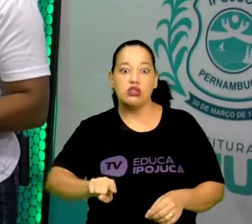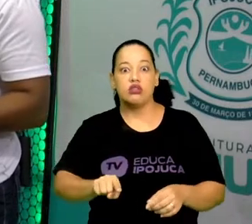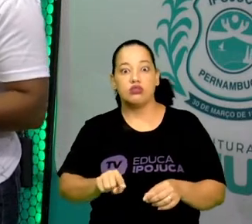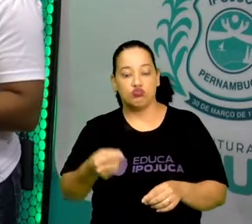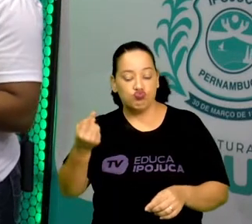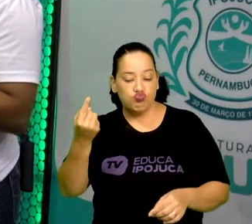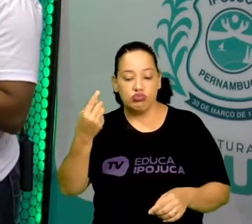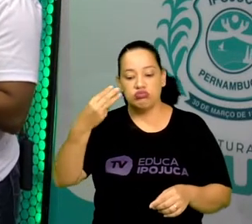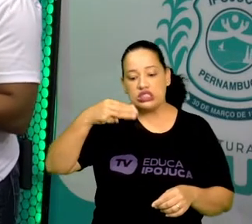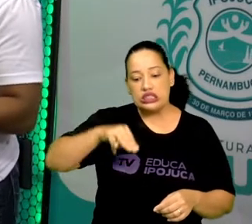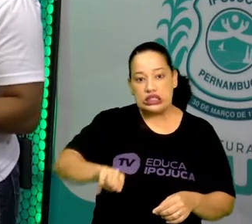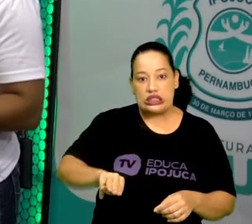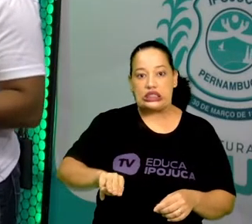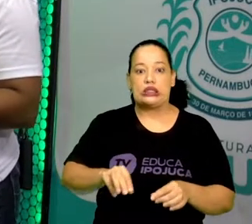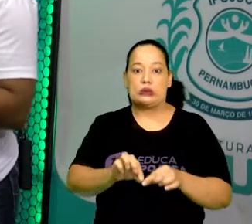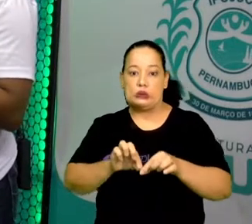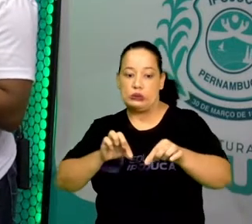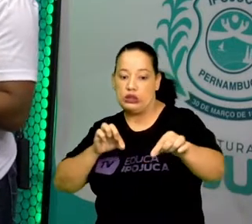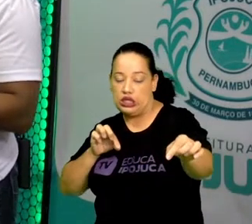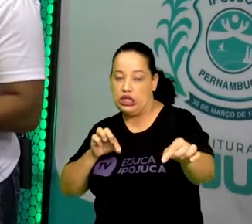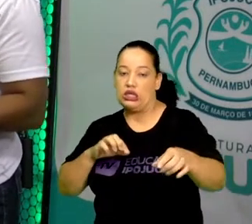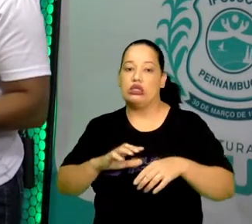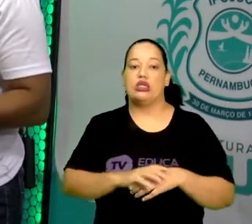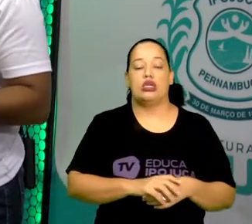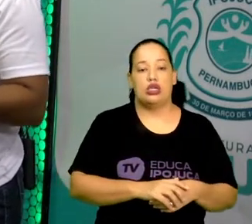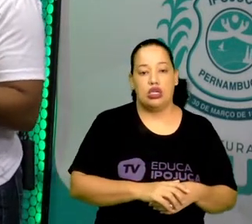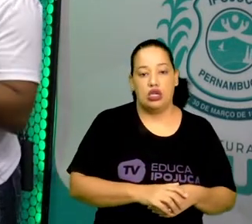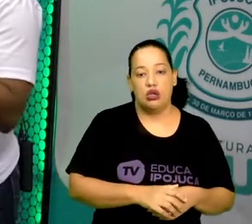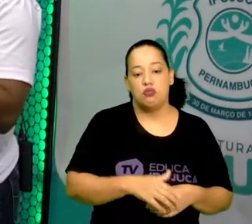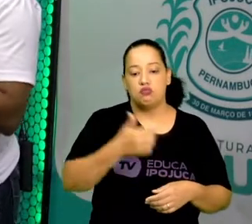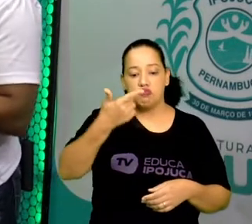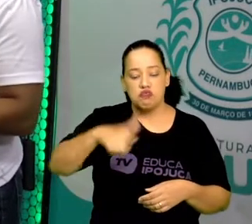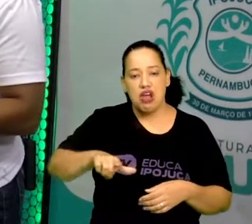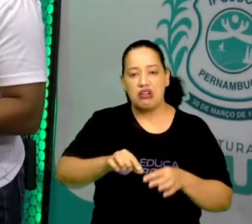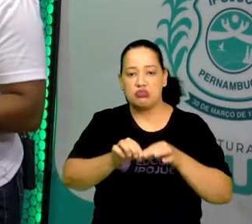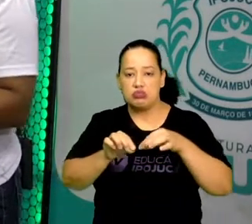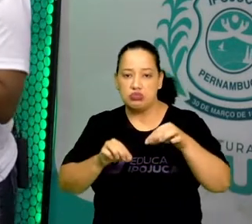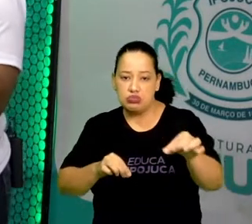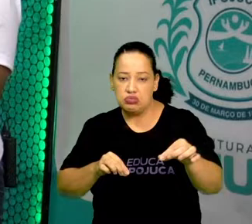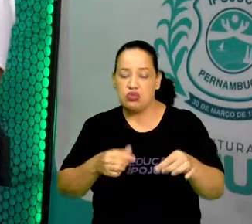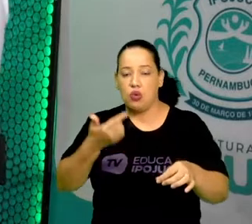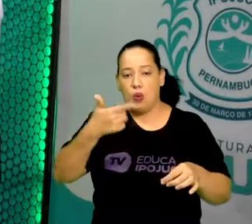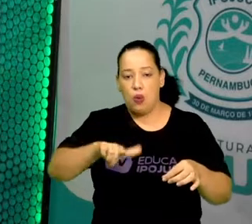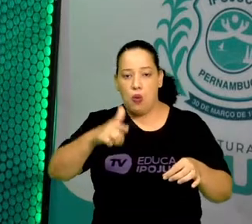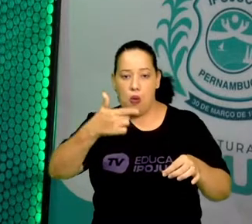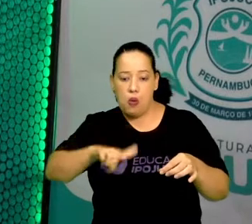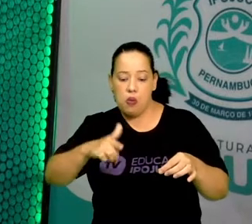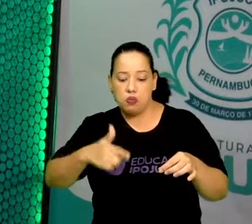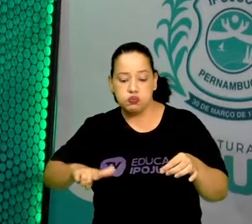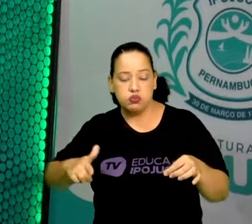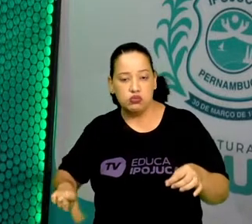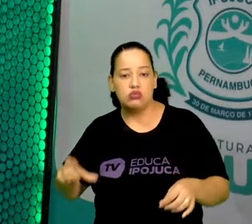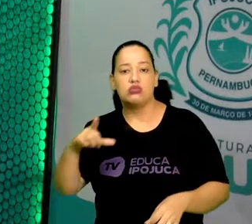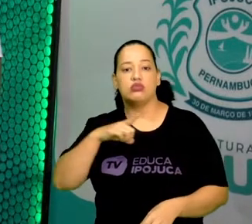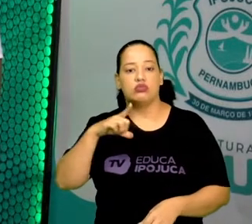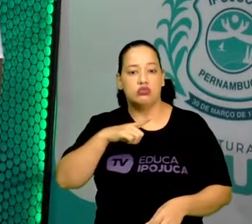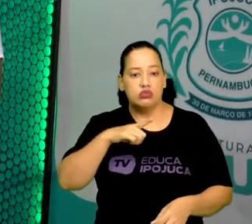terametro, o petrametro, esametro, zetametro e otametro. São